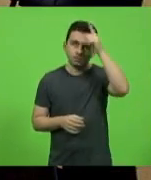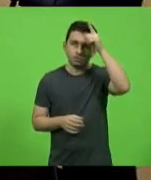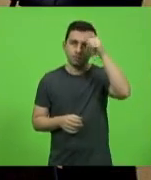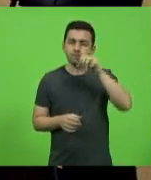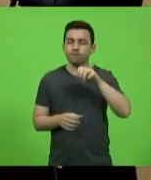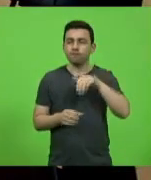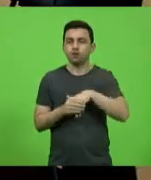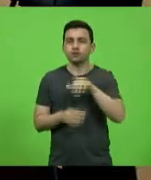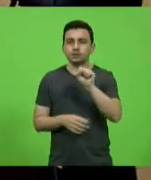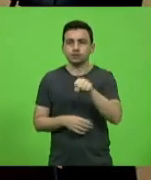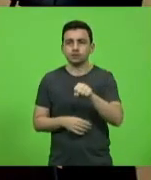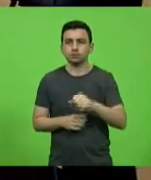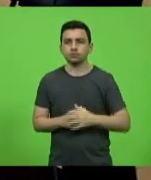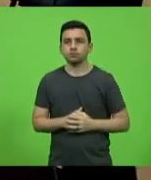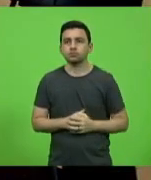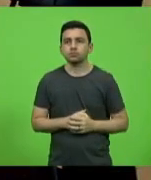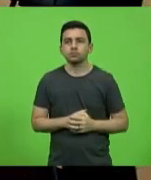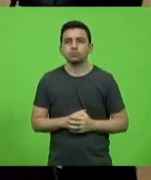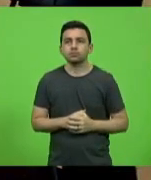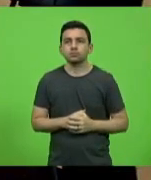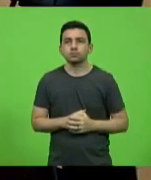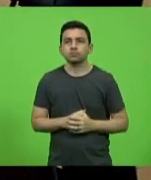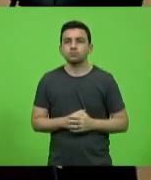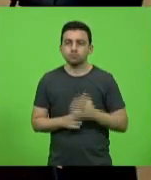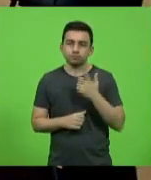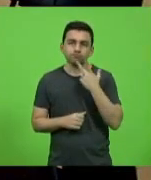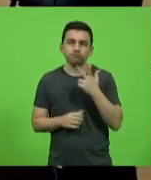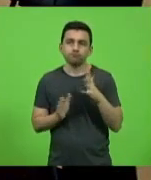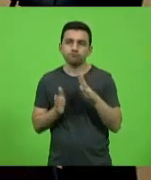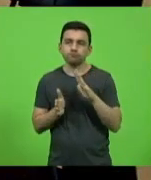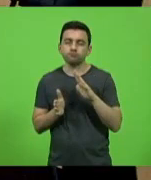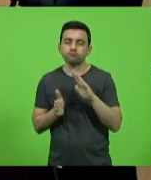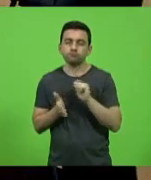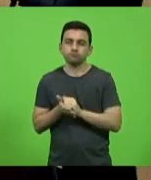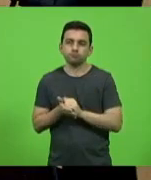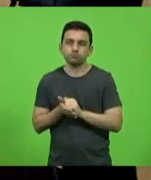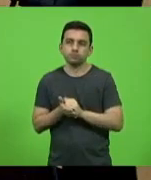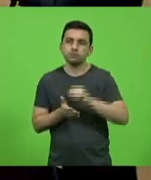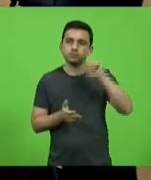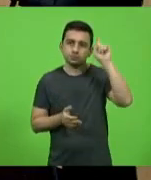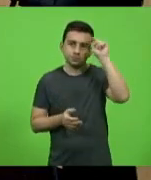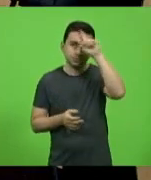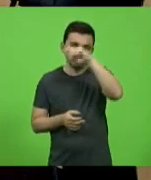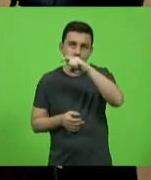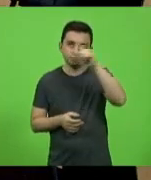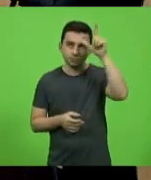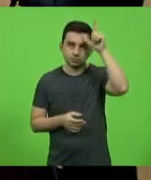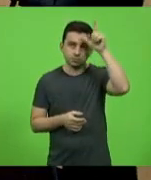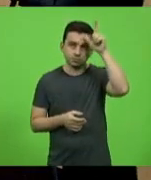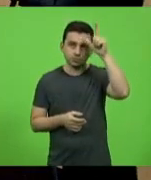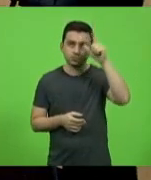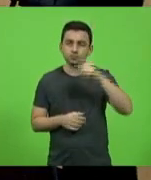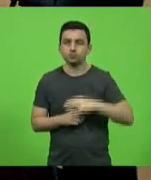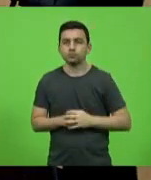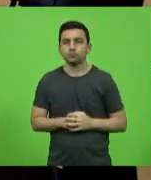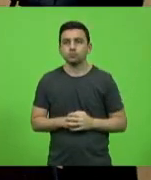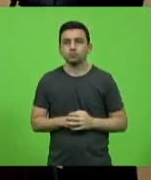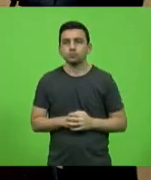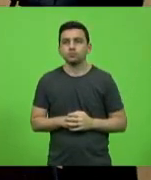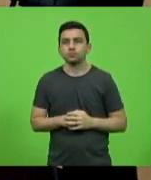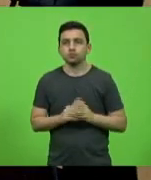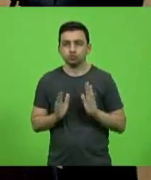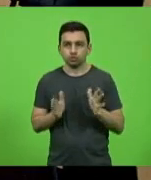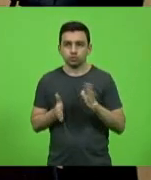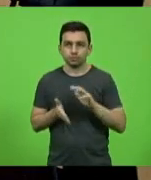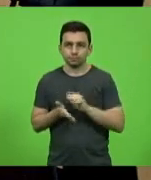Fica registrada a dificuldade que o deputado Lima teve para votar. Fica registrada, está